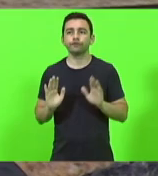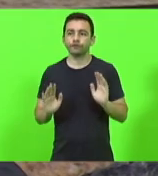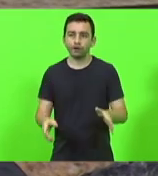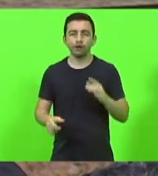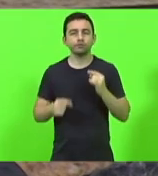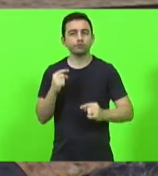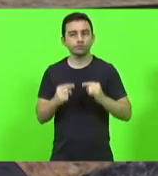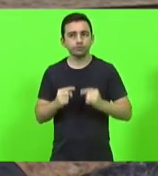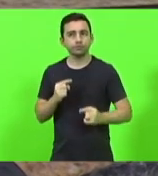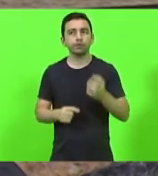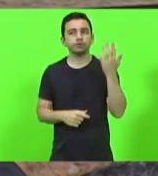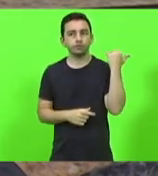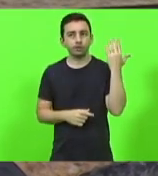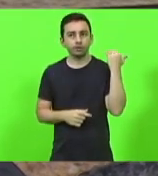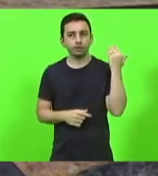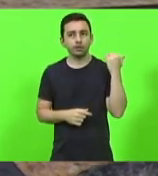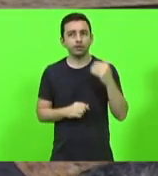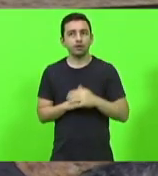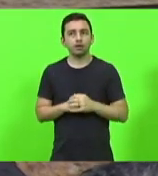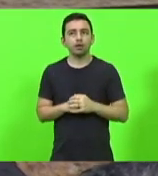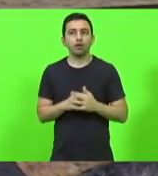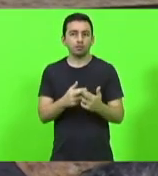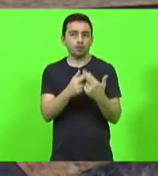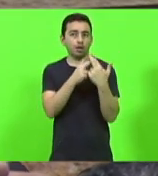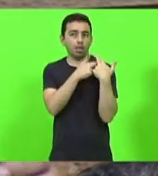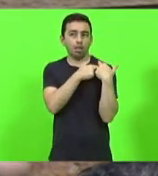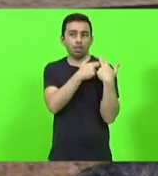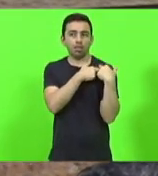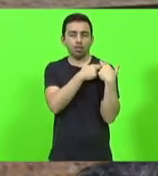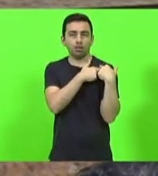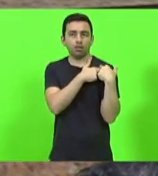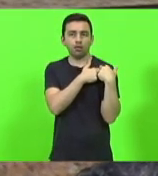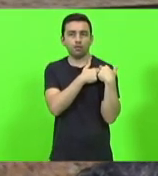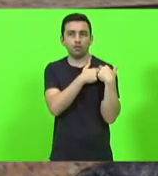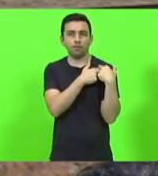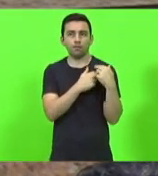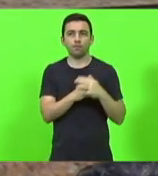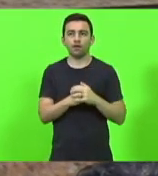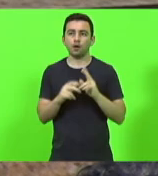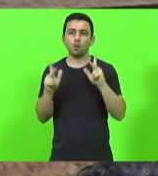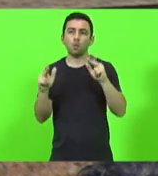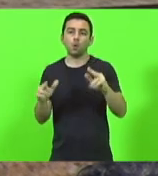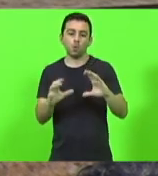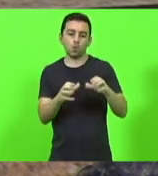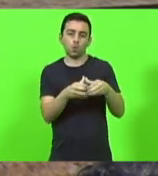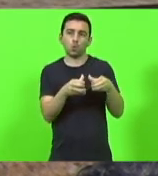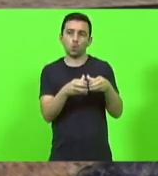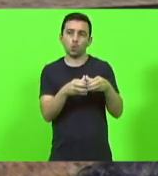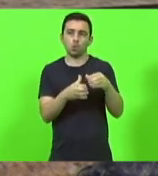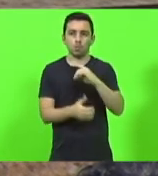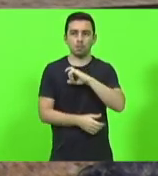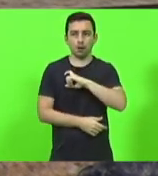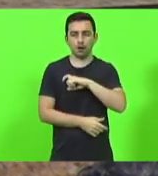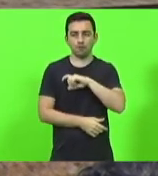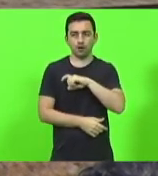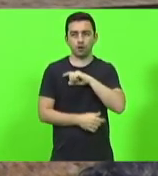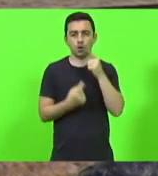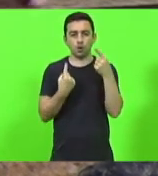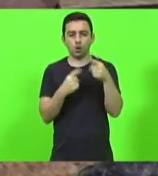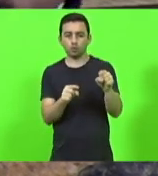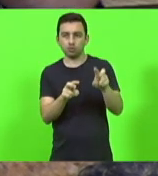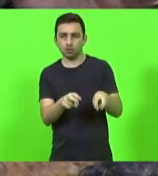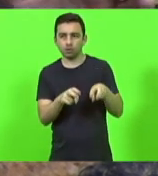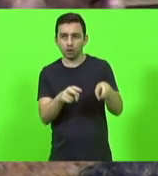anteriormente, de que a gente vai responsabilizar como se tivesse um grupo de deputados malvados contra o agricultor e